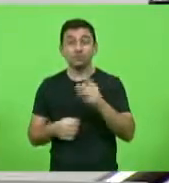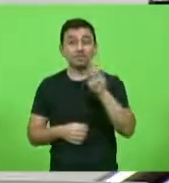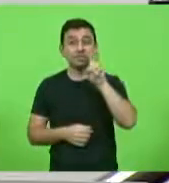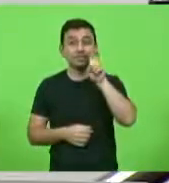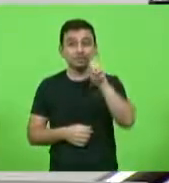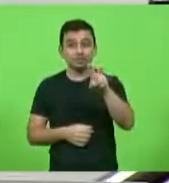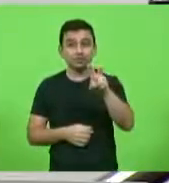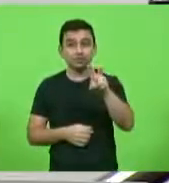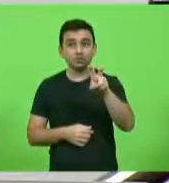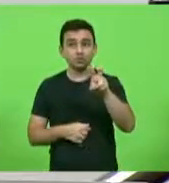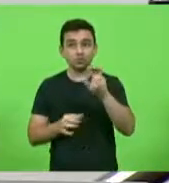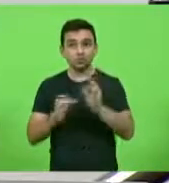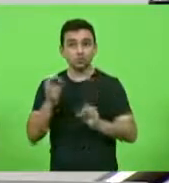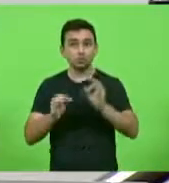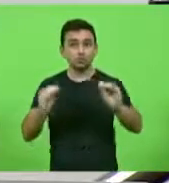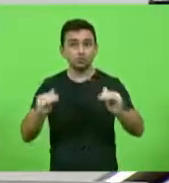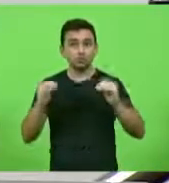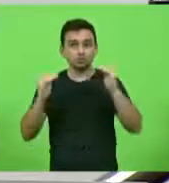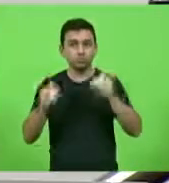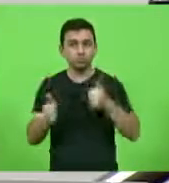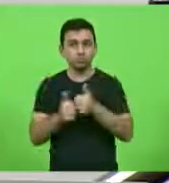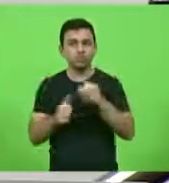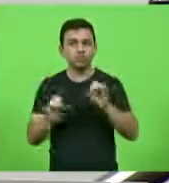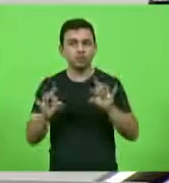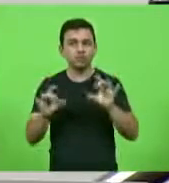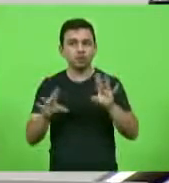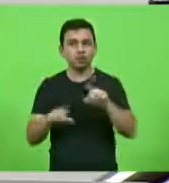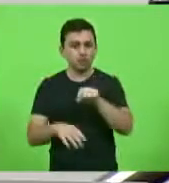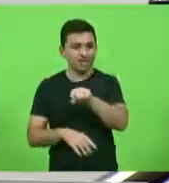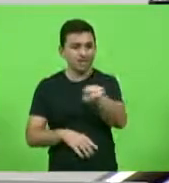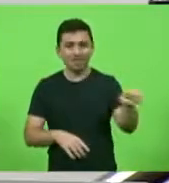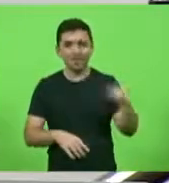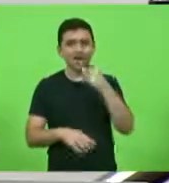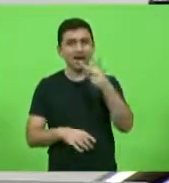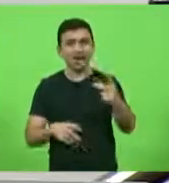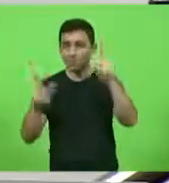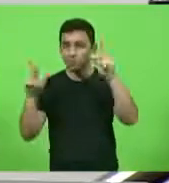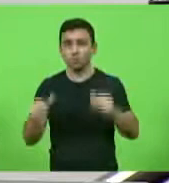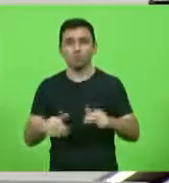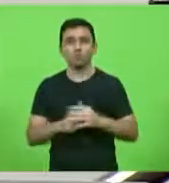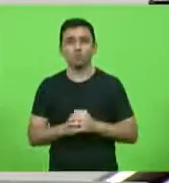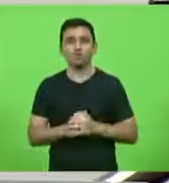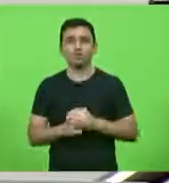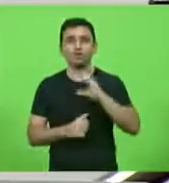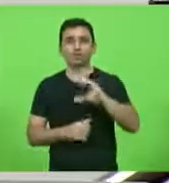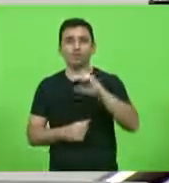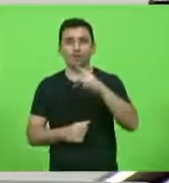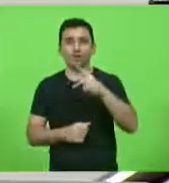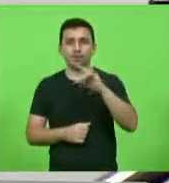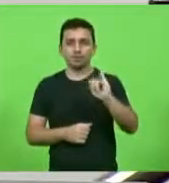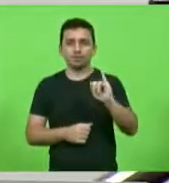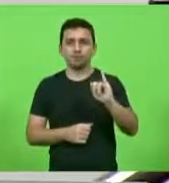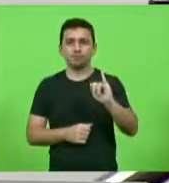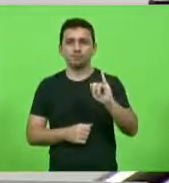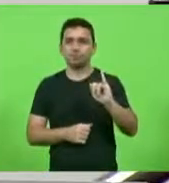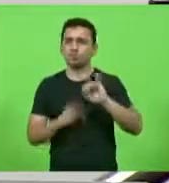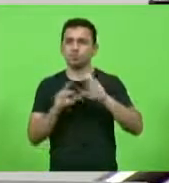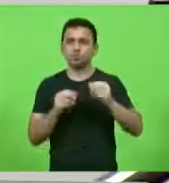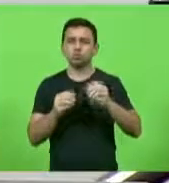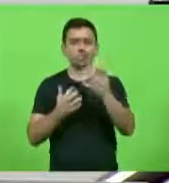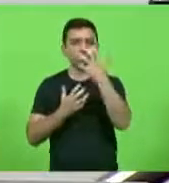desembargadores que compõem o tribunal especial também disseram o mesmo a CPI dos respiradores disse isso